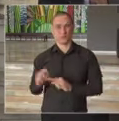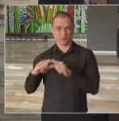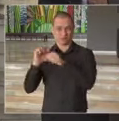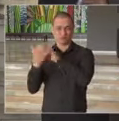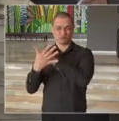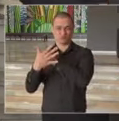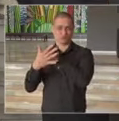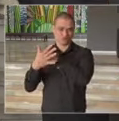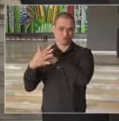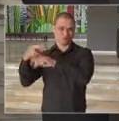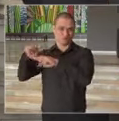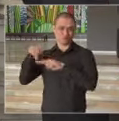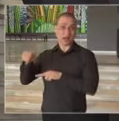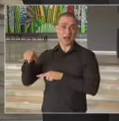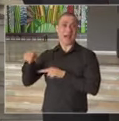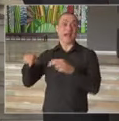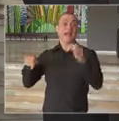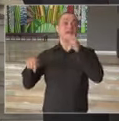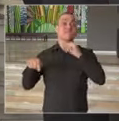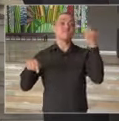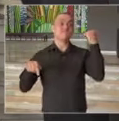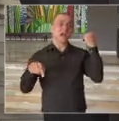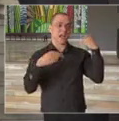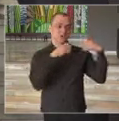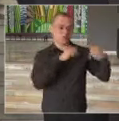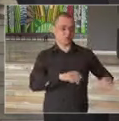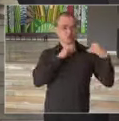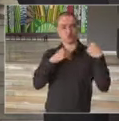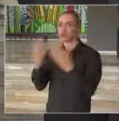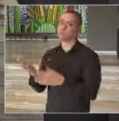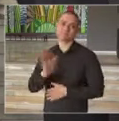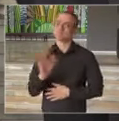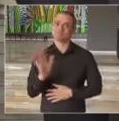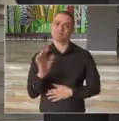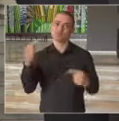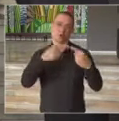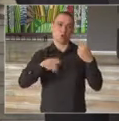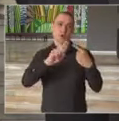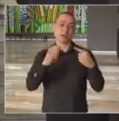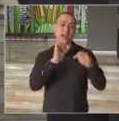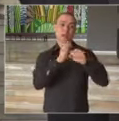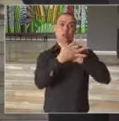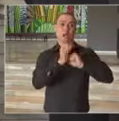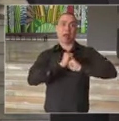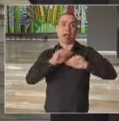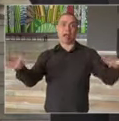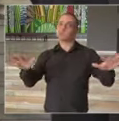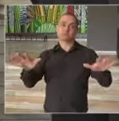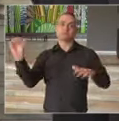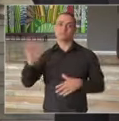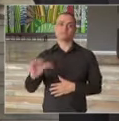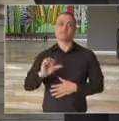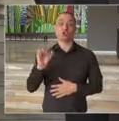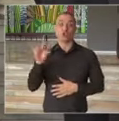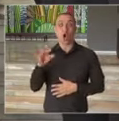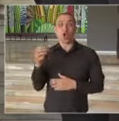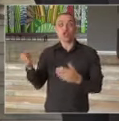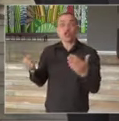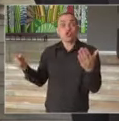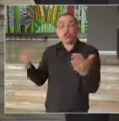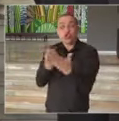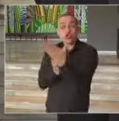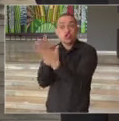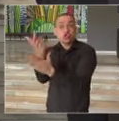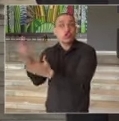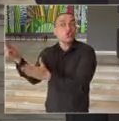do coronavírus, serão arrecadados apenas cobertores novos, evitando, assim, o risco de transmissão na